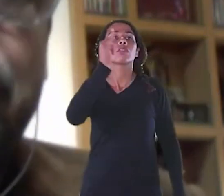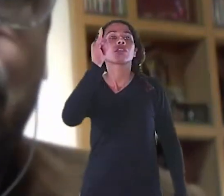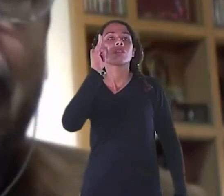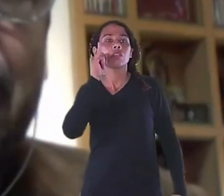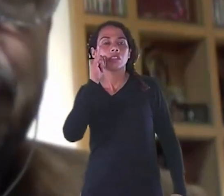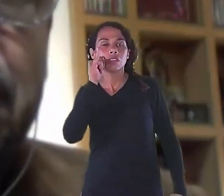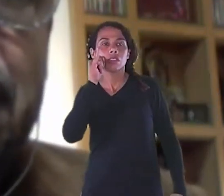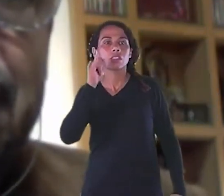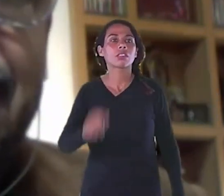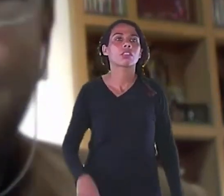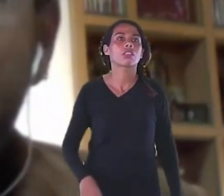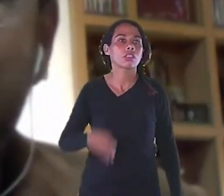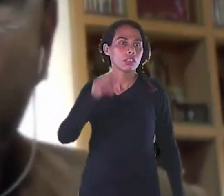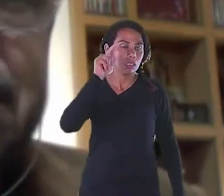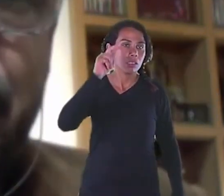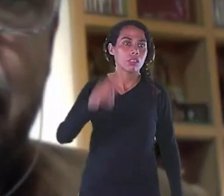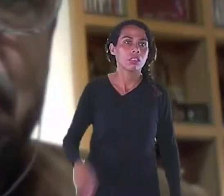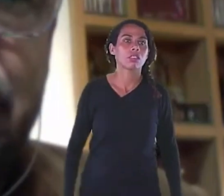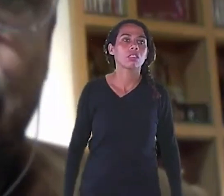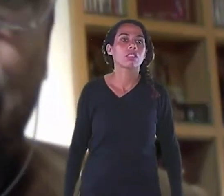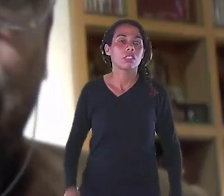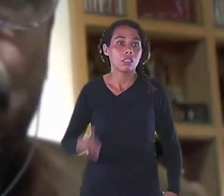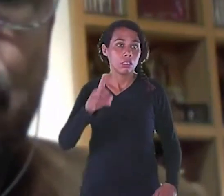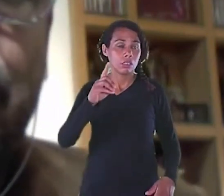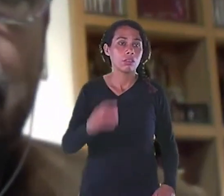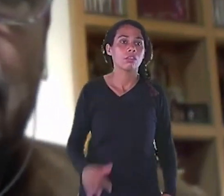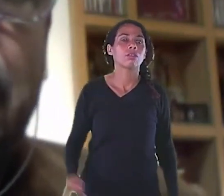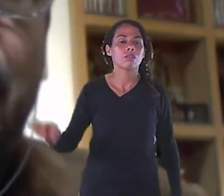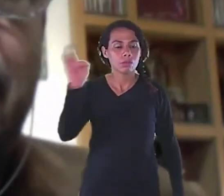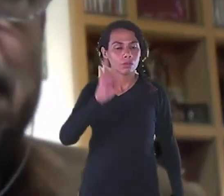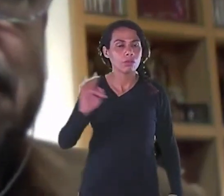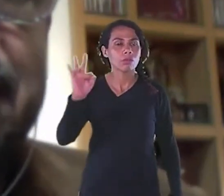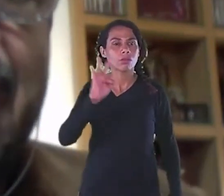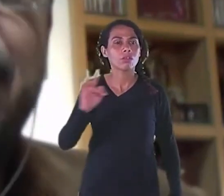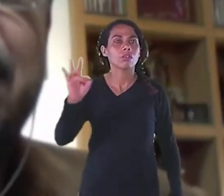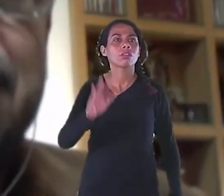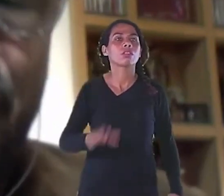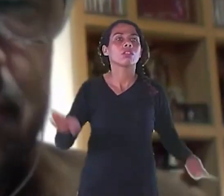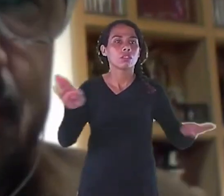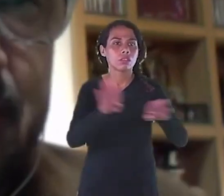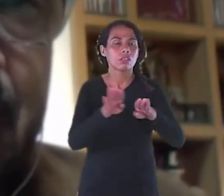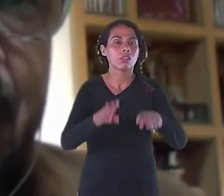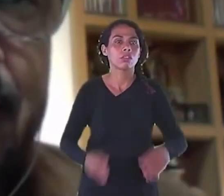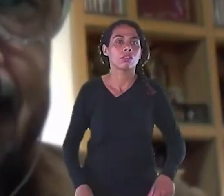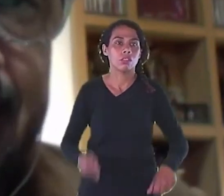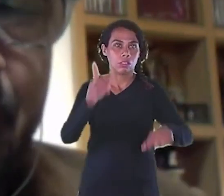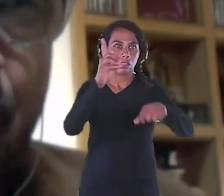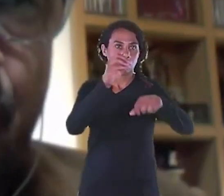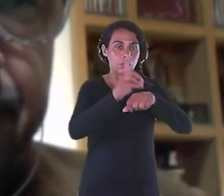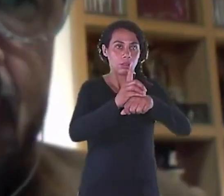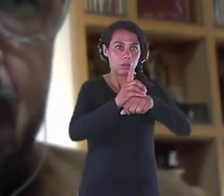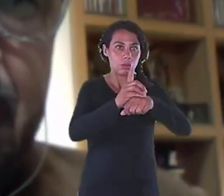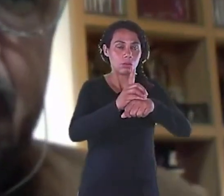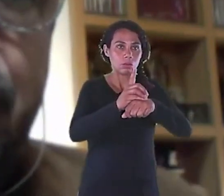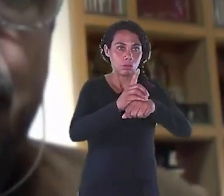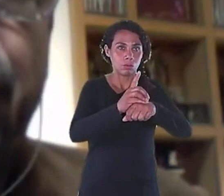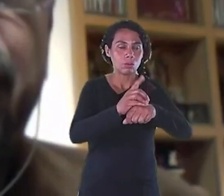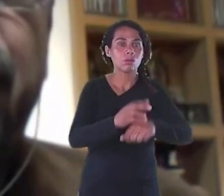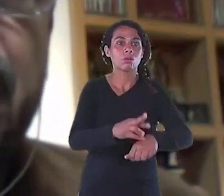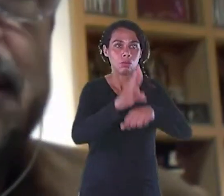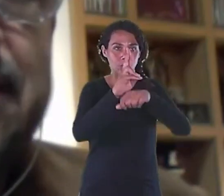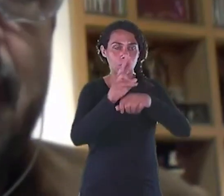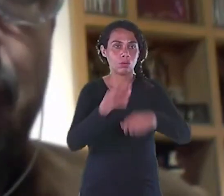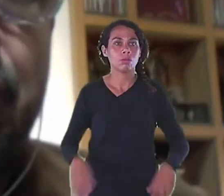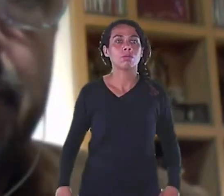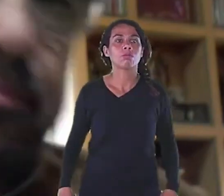Doutorado e pós-doutorado E lá eu tenho muitos amigos Tenho grandes, caros amigos Na Itália e em Milão E